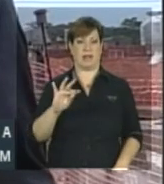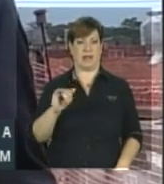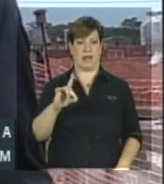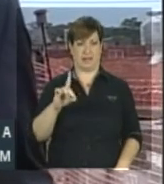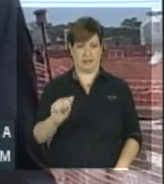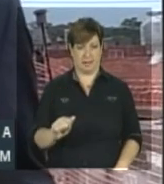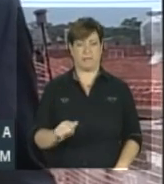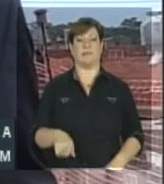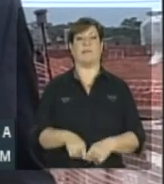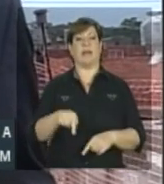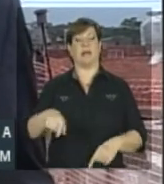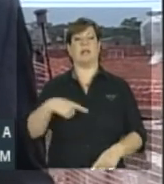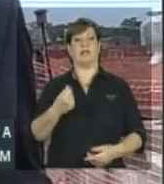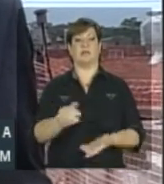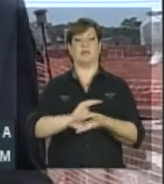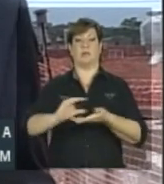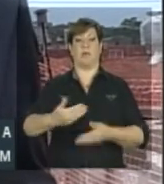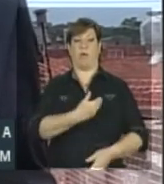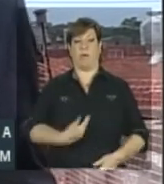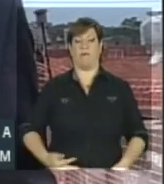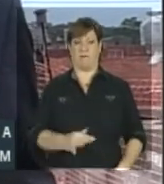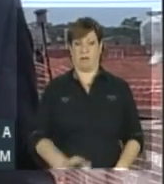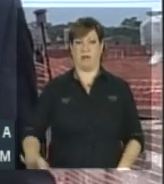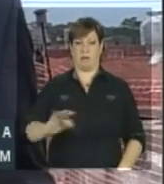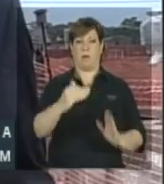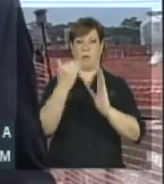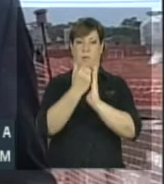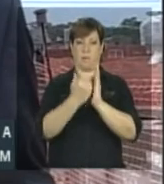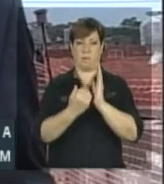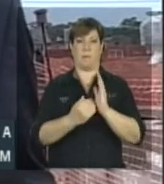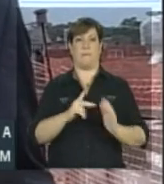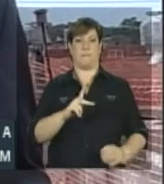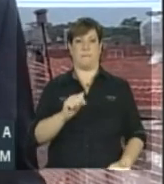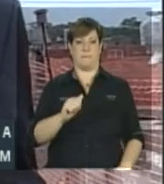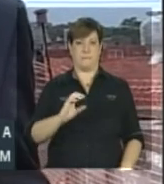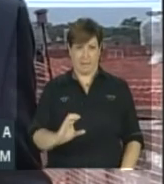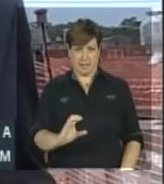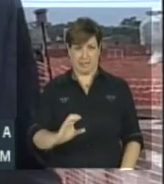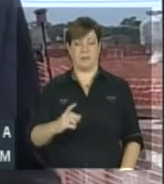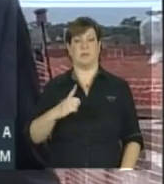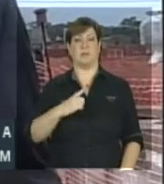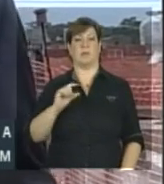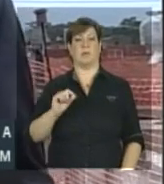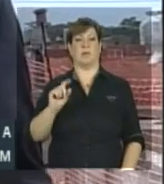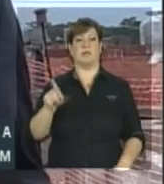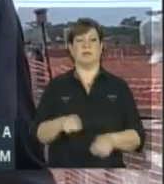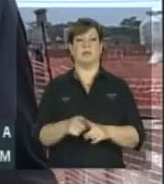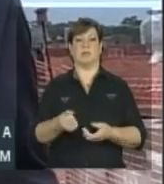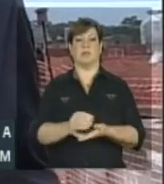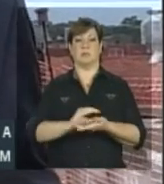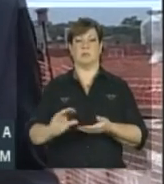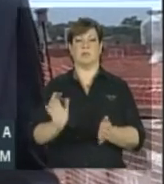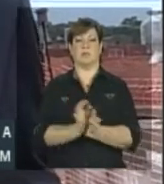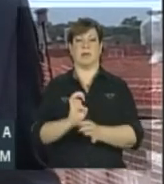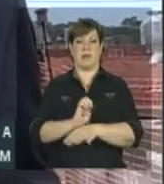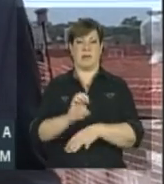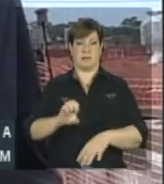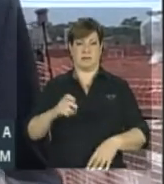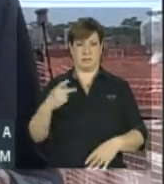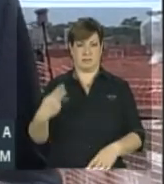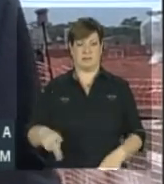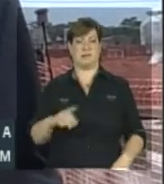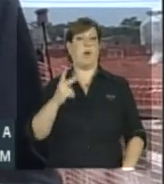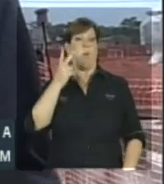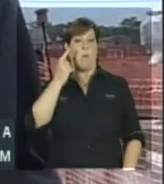tem recursos do governo federal por meio do Programa de Aceleração do Crescimento, o PAC, e recursos do governo do estado do Ceará.